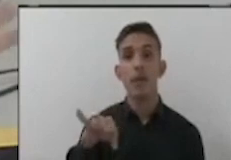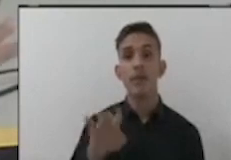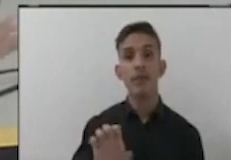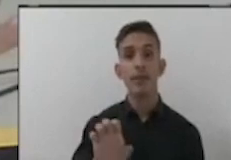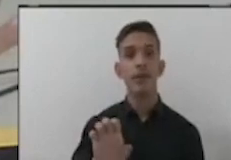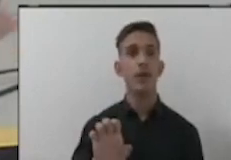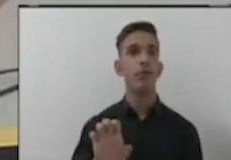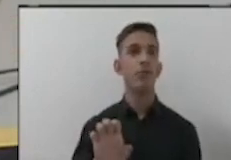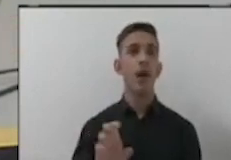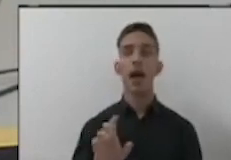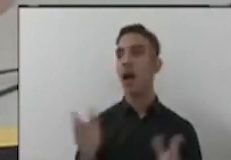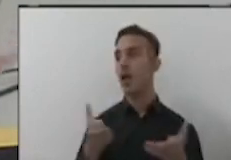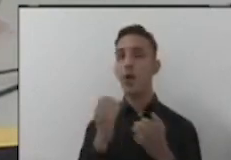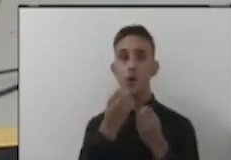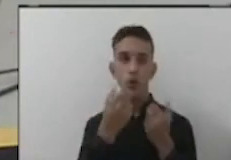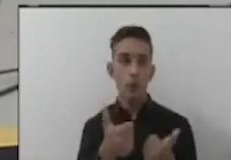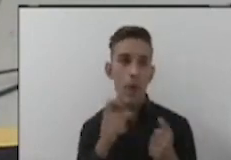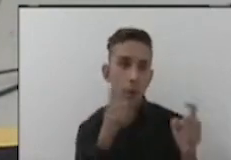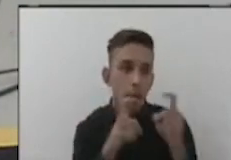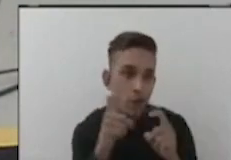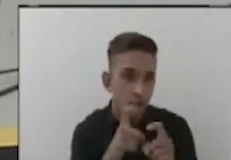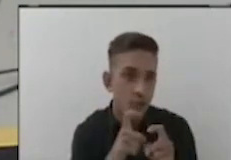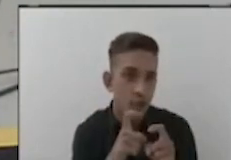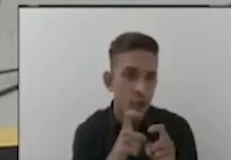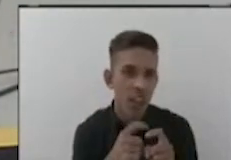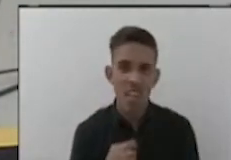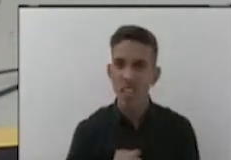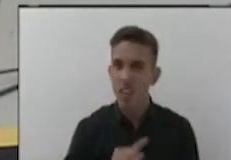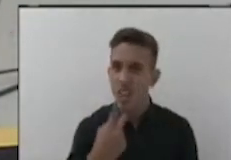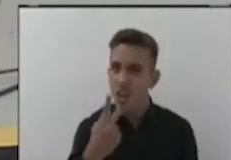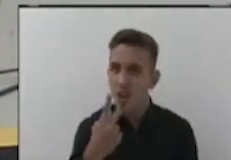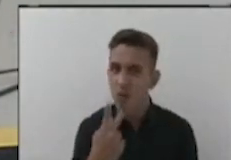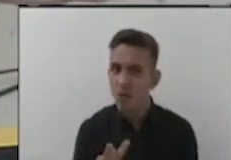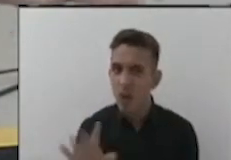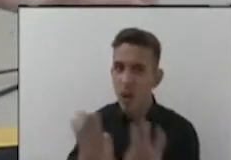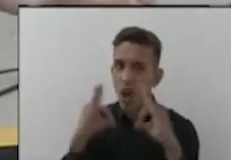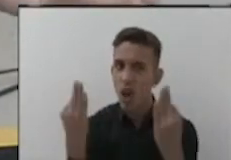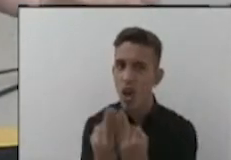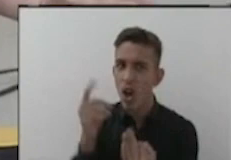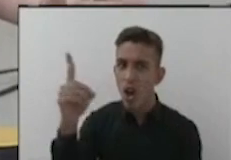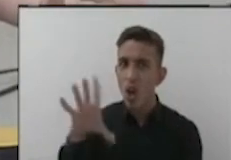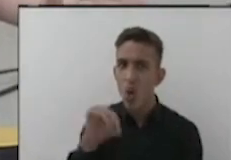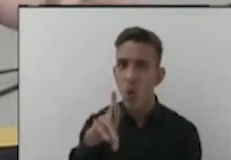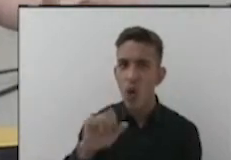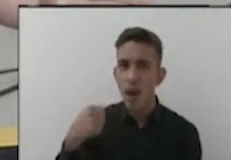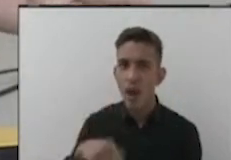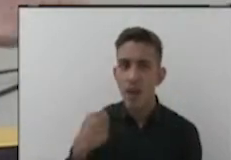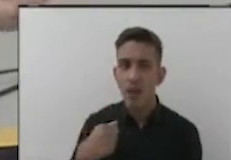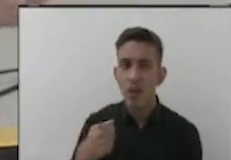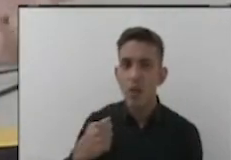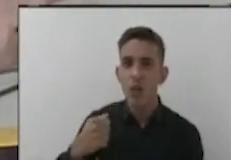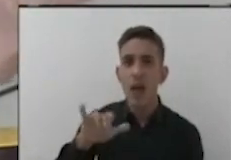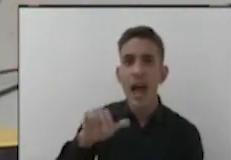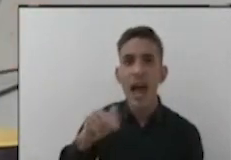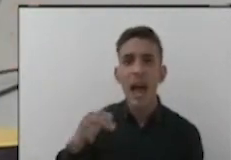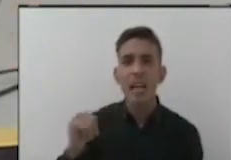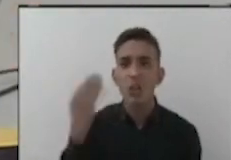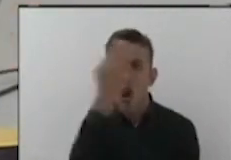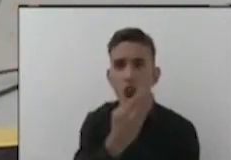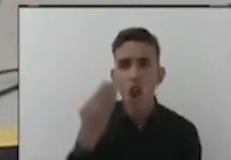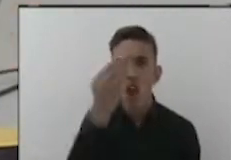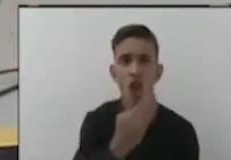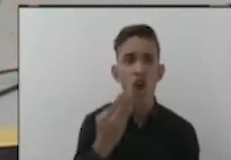agora, tudo bem mentir, não é, Rovina? Dizer que eu falei que a família do Corá tinha que lavar a cara com ácido sulfúrico. Não, você está,